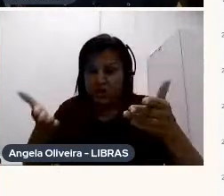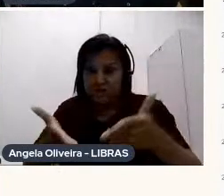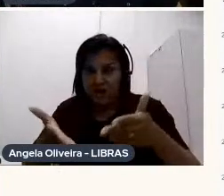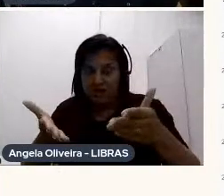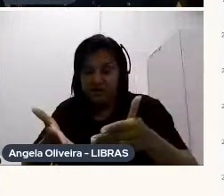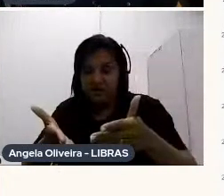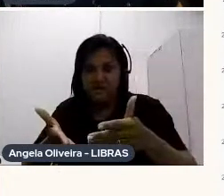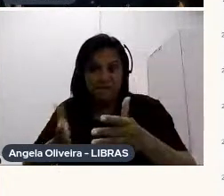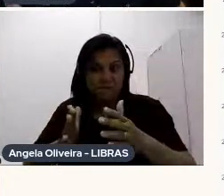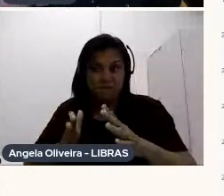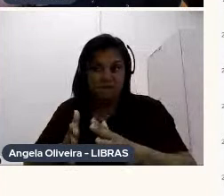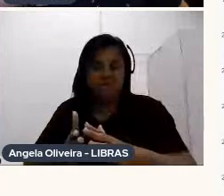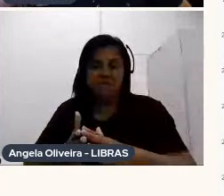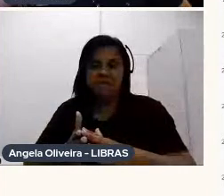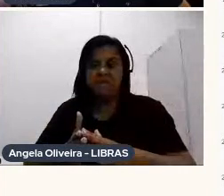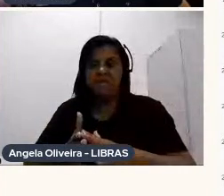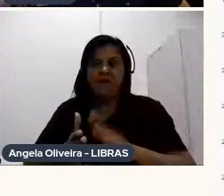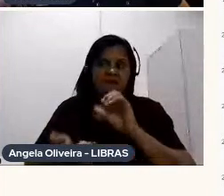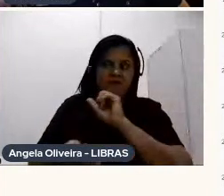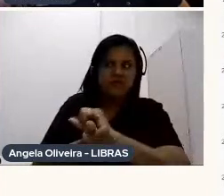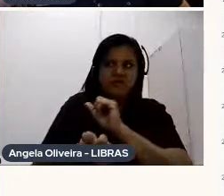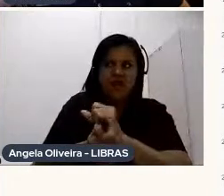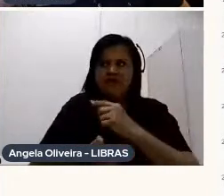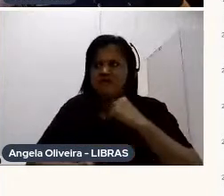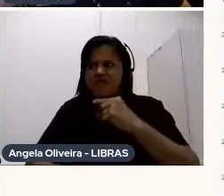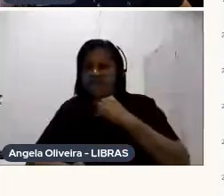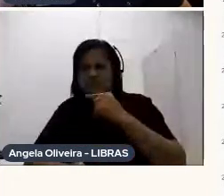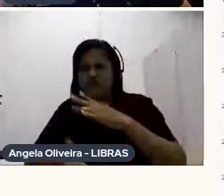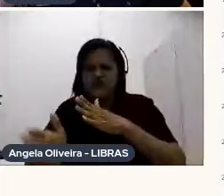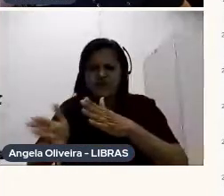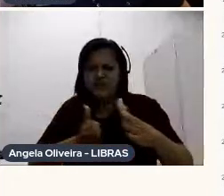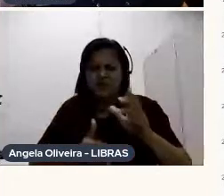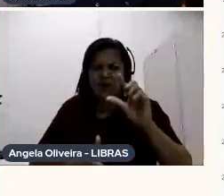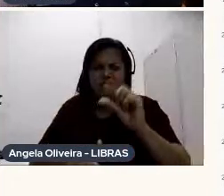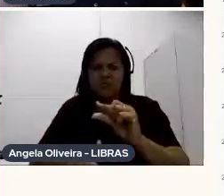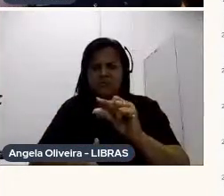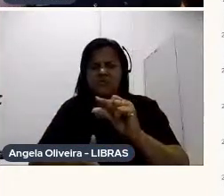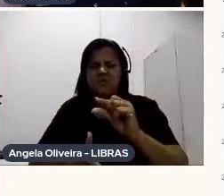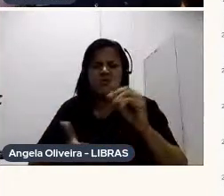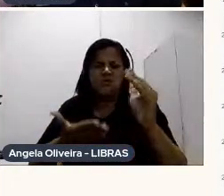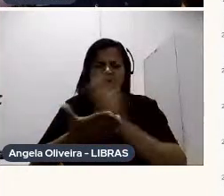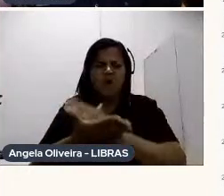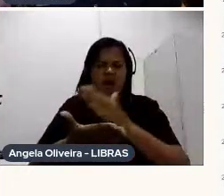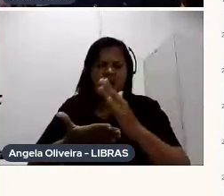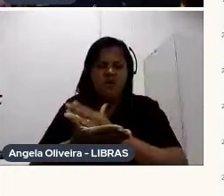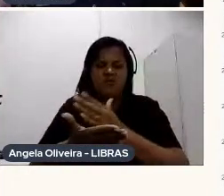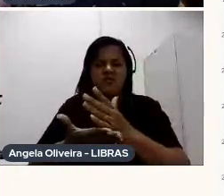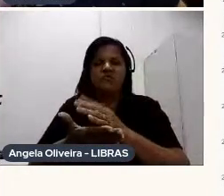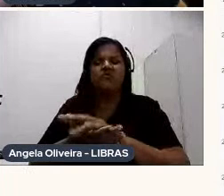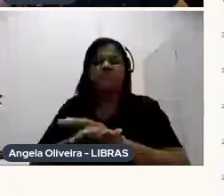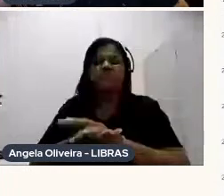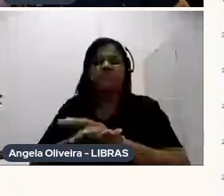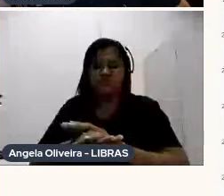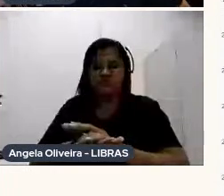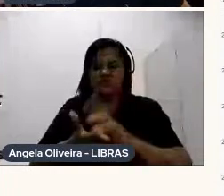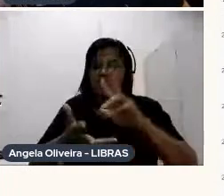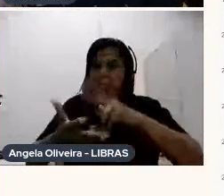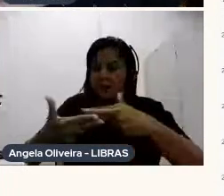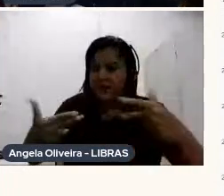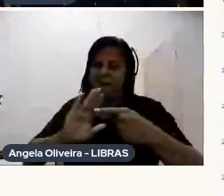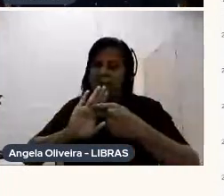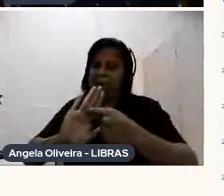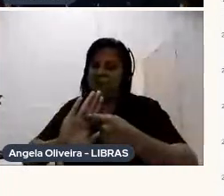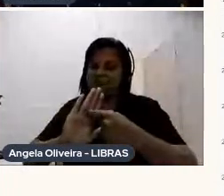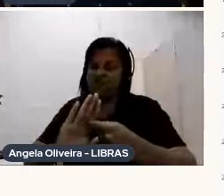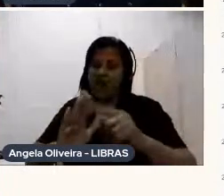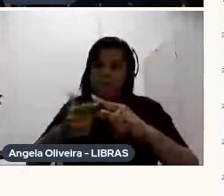Fico na guarda Se tiver dúvidas Eu tinha separado Um pouco Alguns Materiais Aqui Para mostrar Mas o tempo